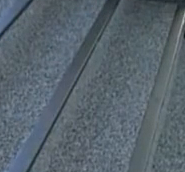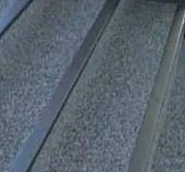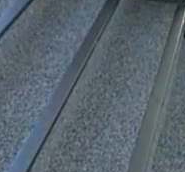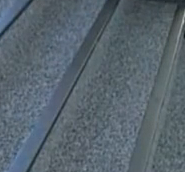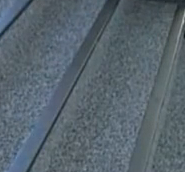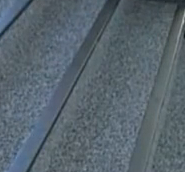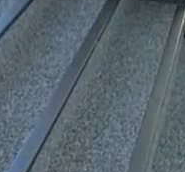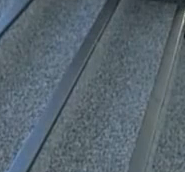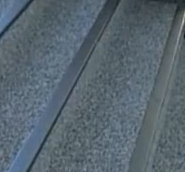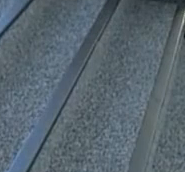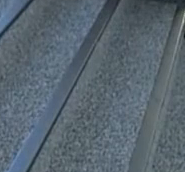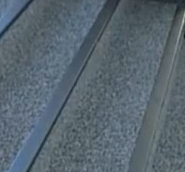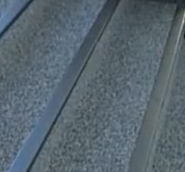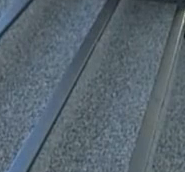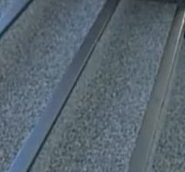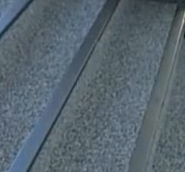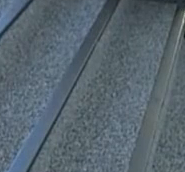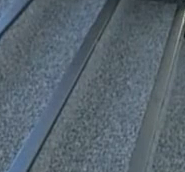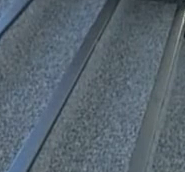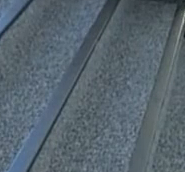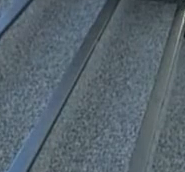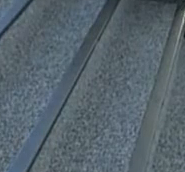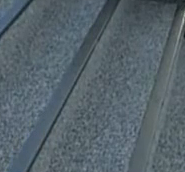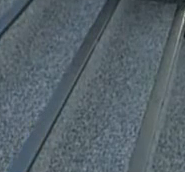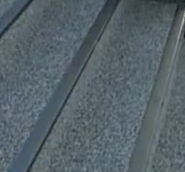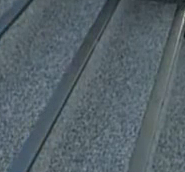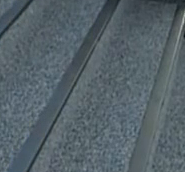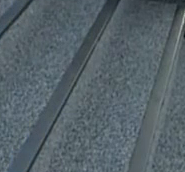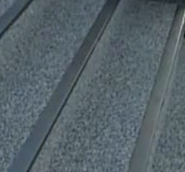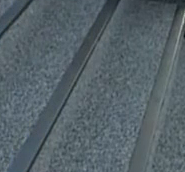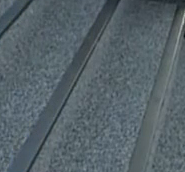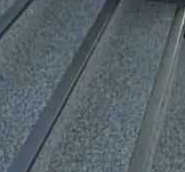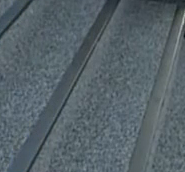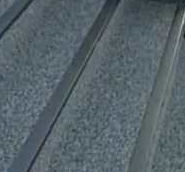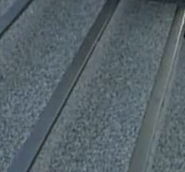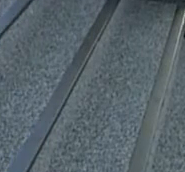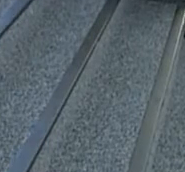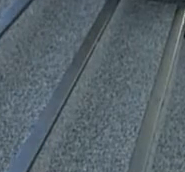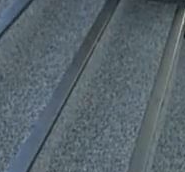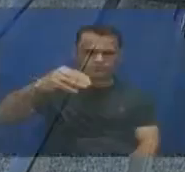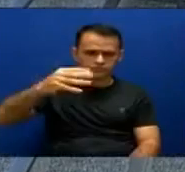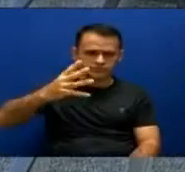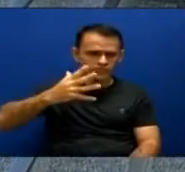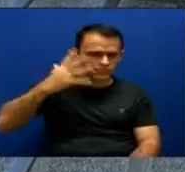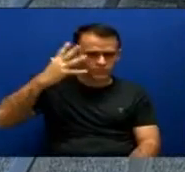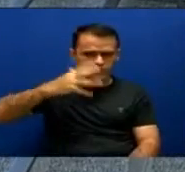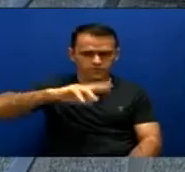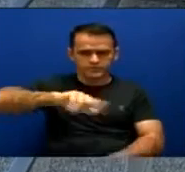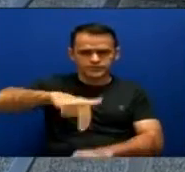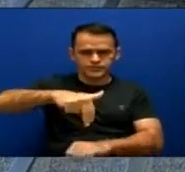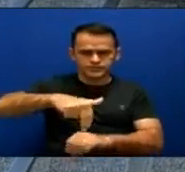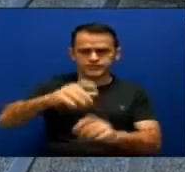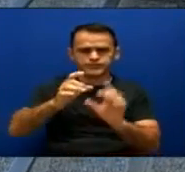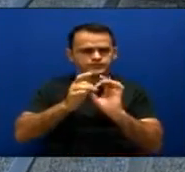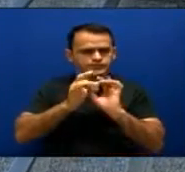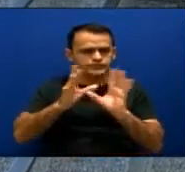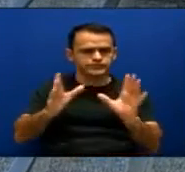A senhora Nali de Araújo Leite, a senhora tem 10 minutos para usar a tribuna livre. Bom dia,